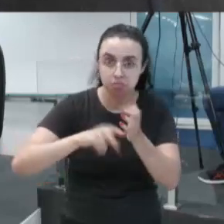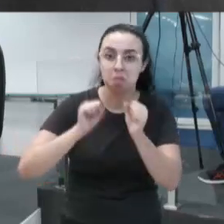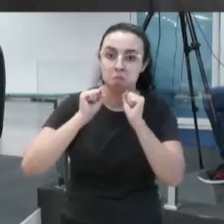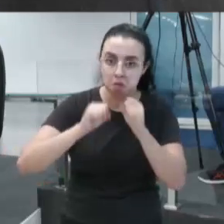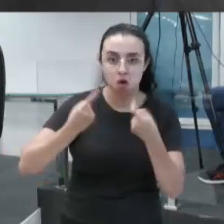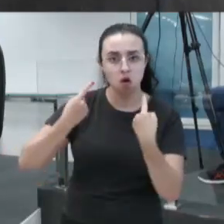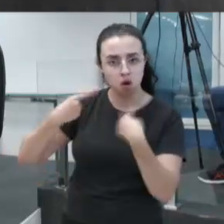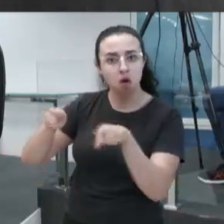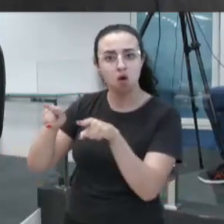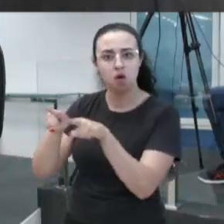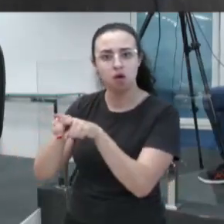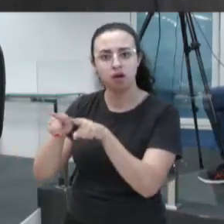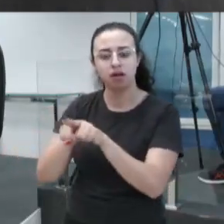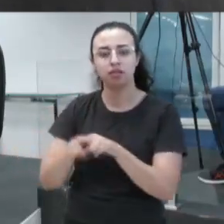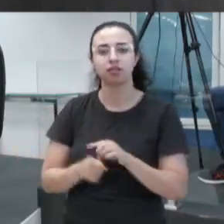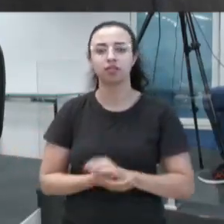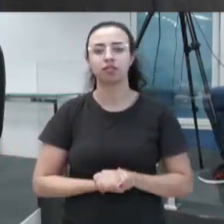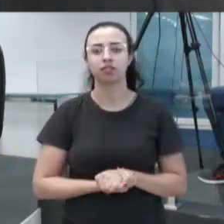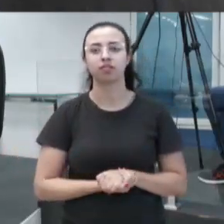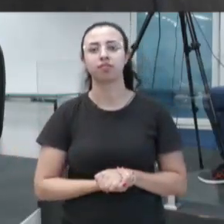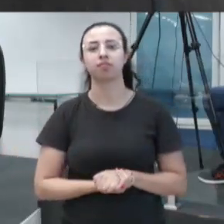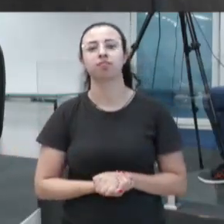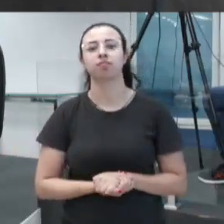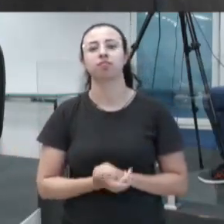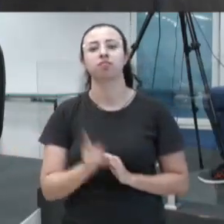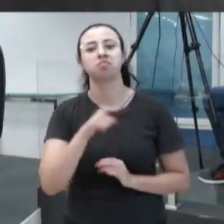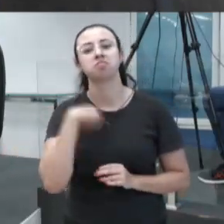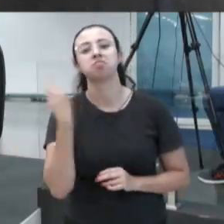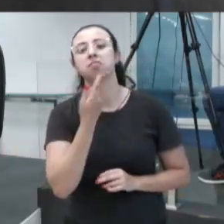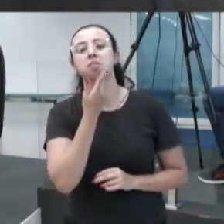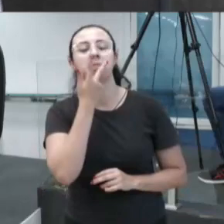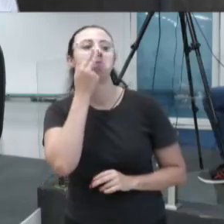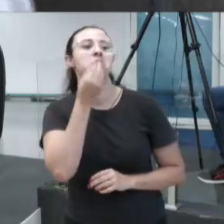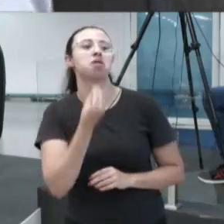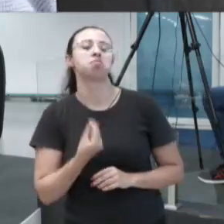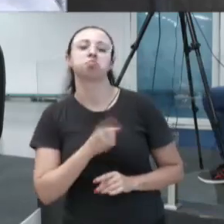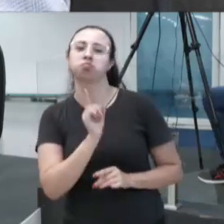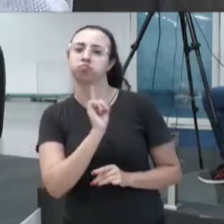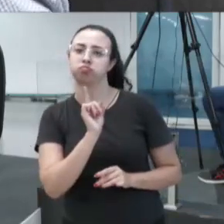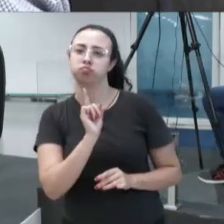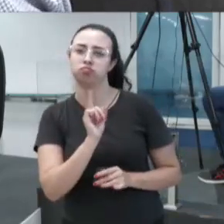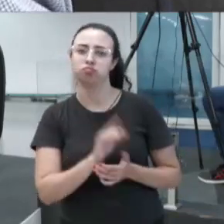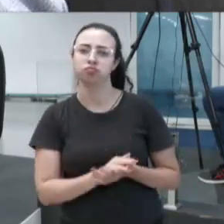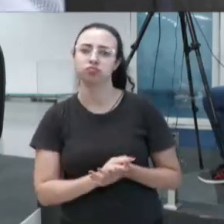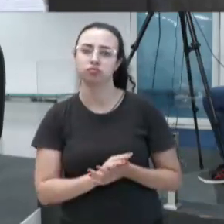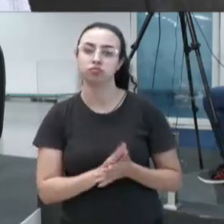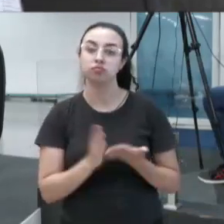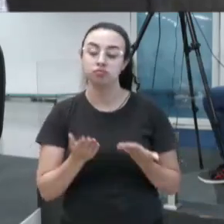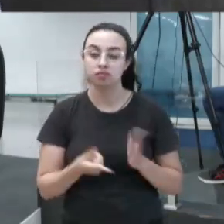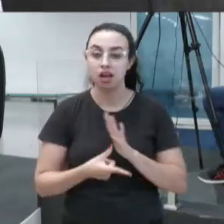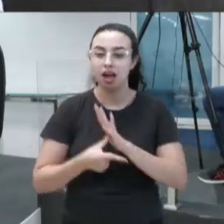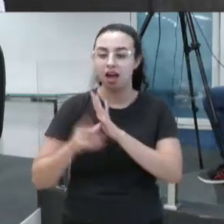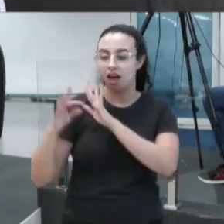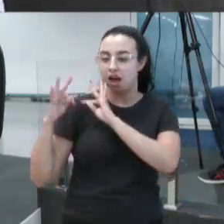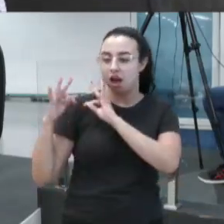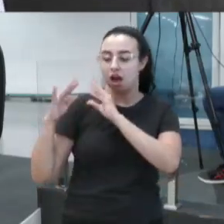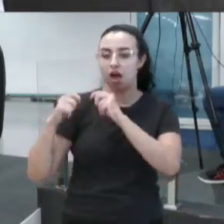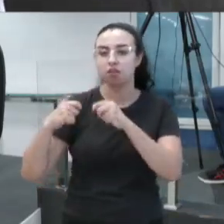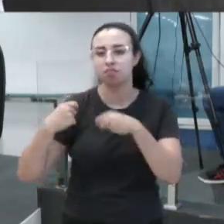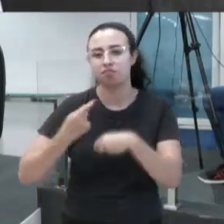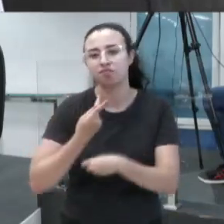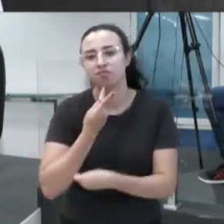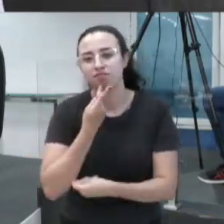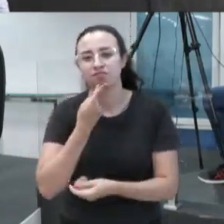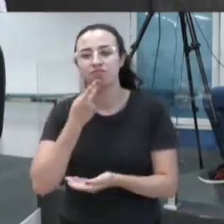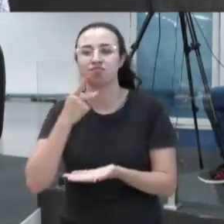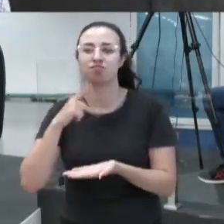de ações organizadas, coisa que a gente não tem vivido, no atual momento. Então, antes de tudo, temos que nos justificar. Aqui não